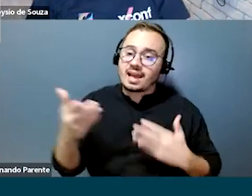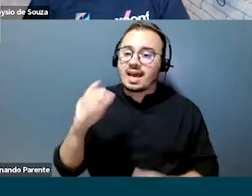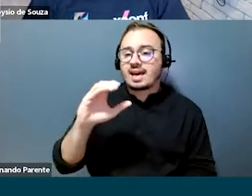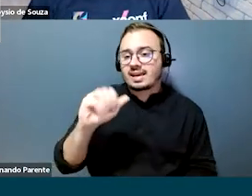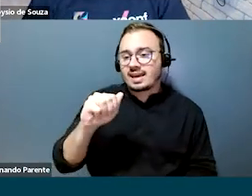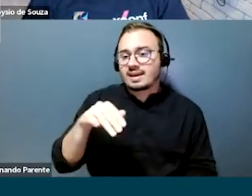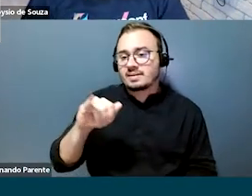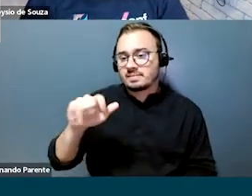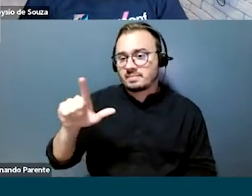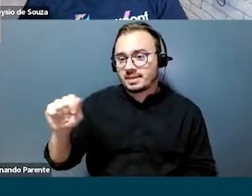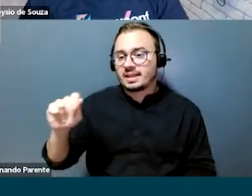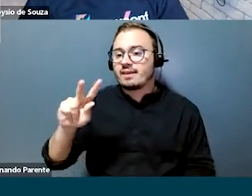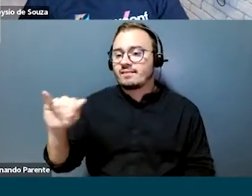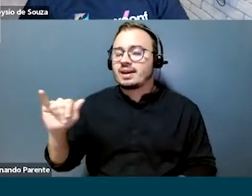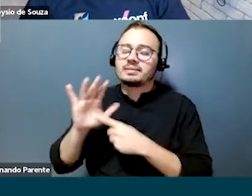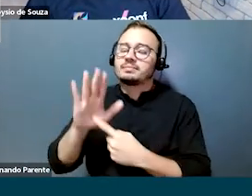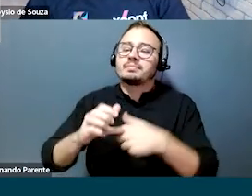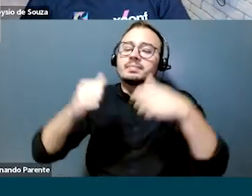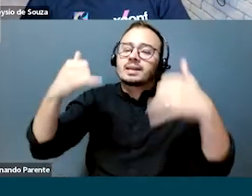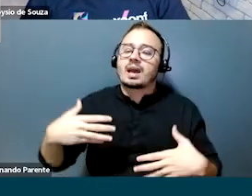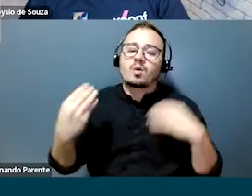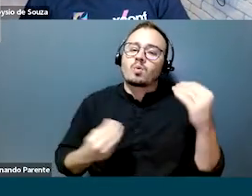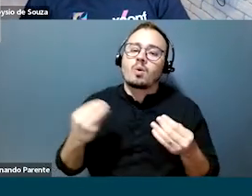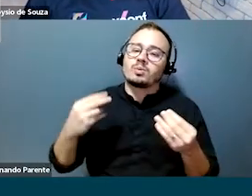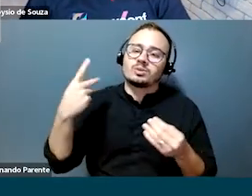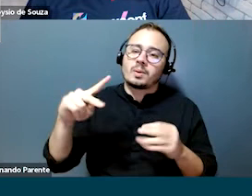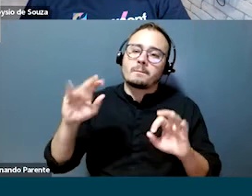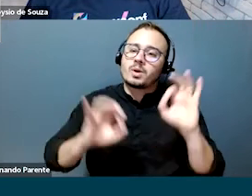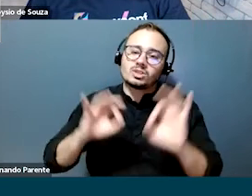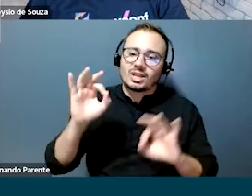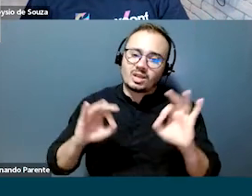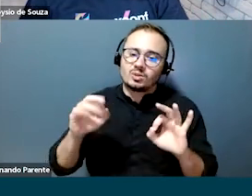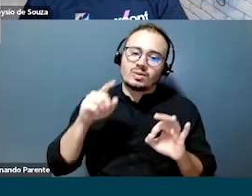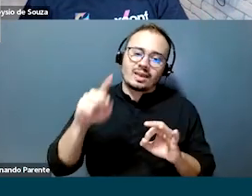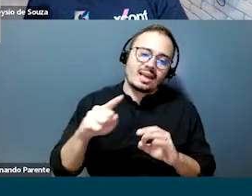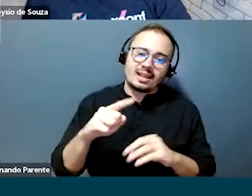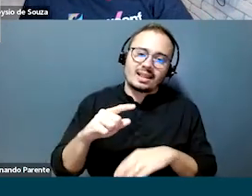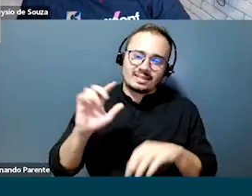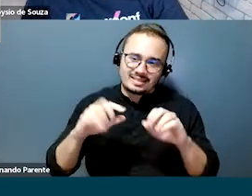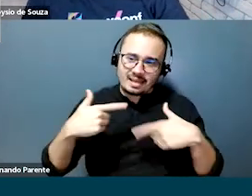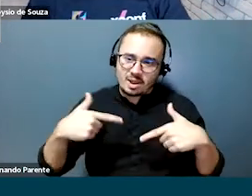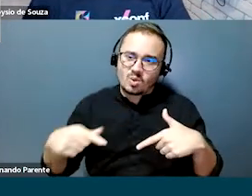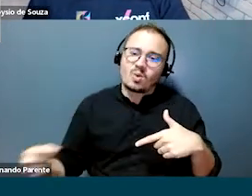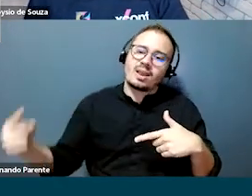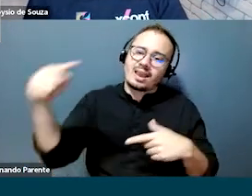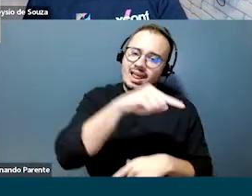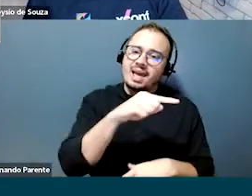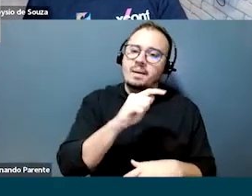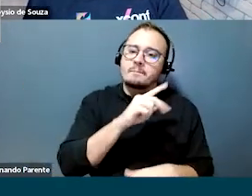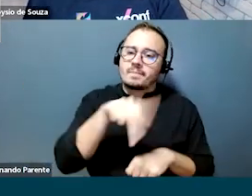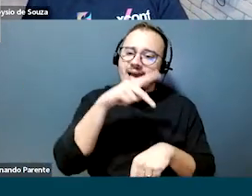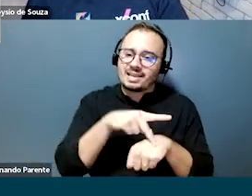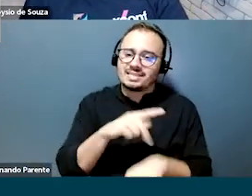Camila vai contar um pouco para a gente agora de como foi o projeto que ela encampou lá na Argentina.